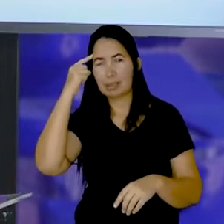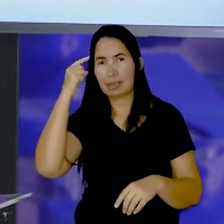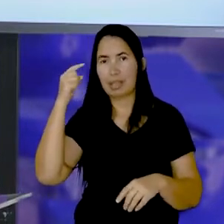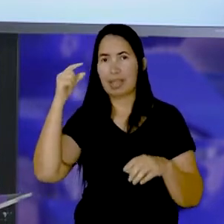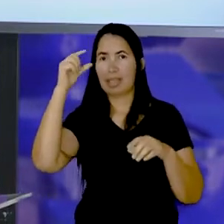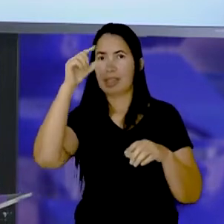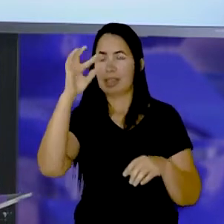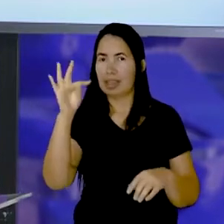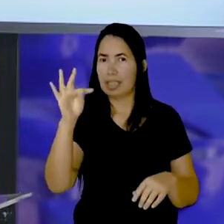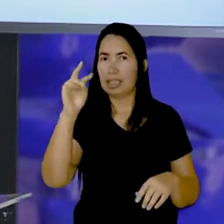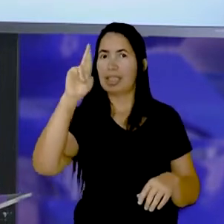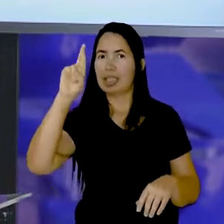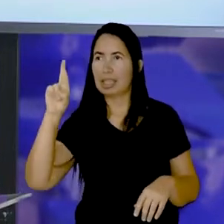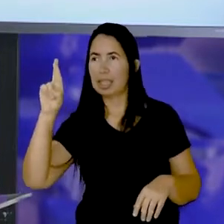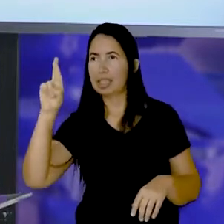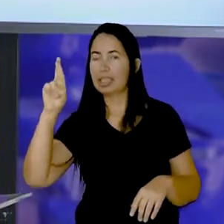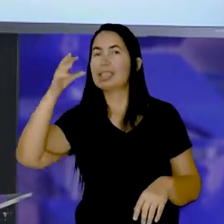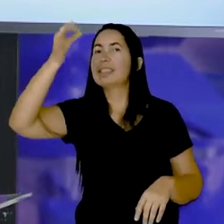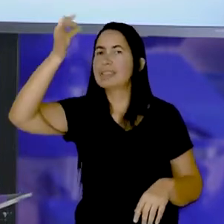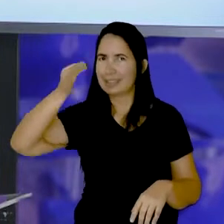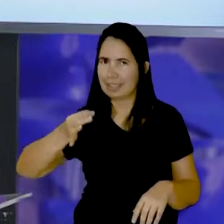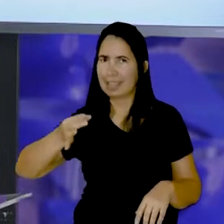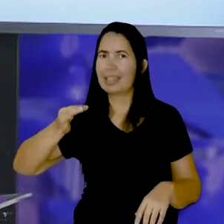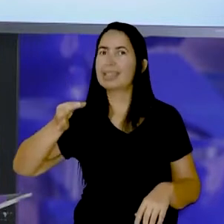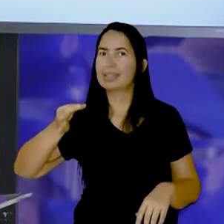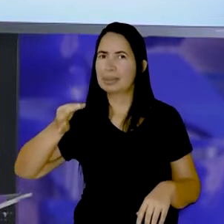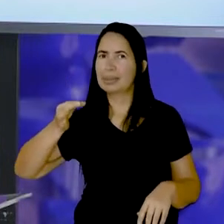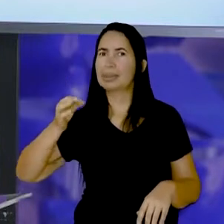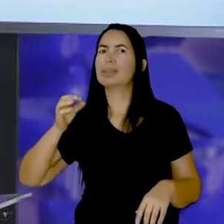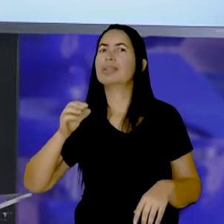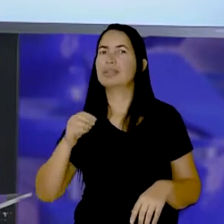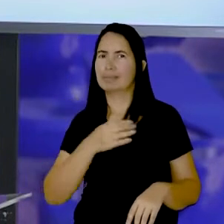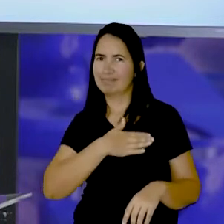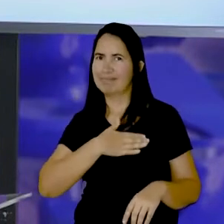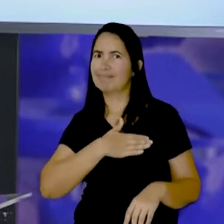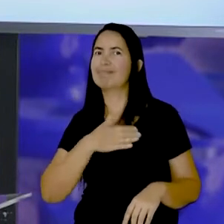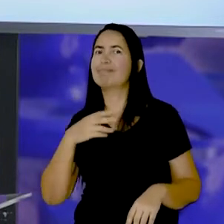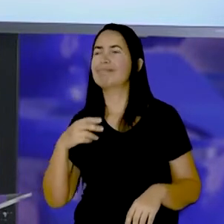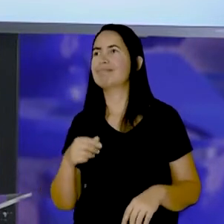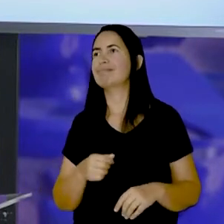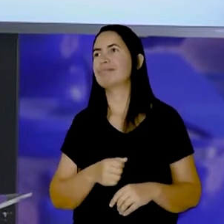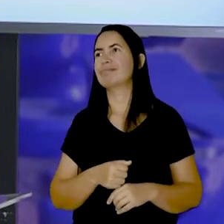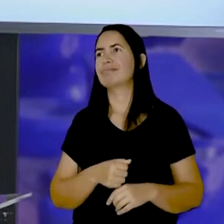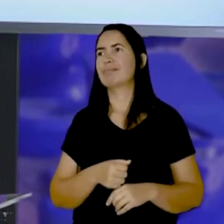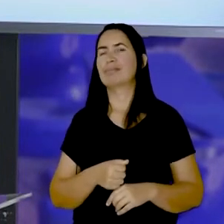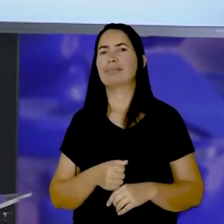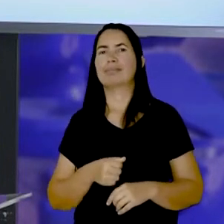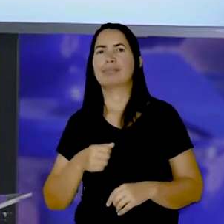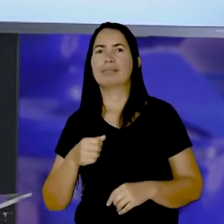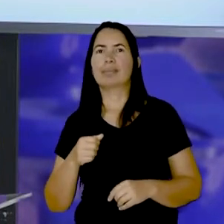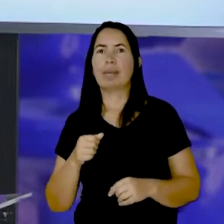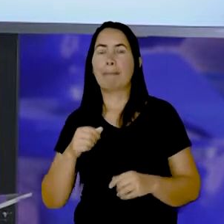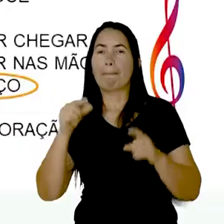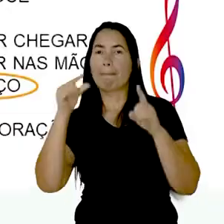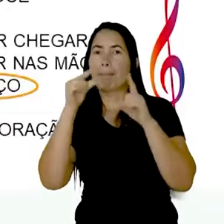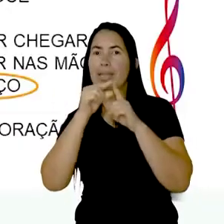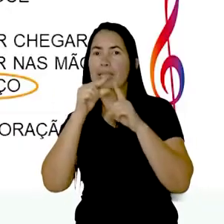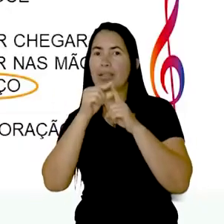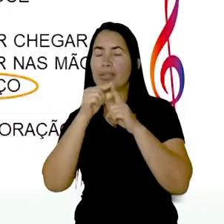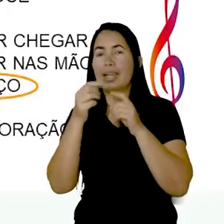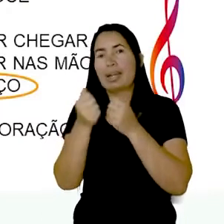na letra R Certinho, viu? Estou gostando de ver Vamos para a próxima A palavra